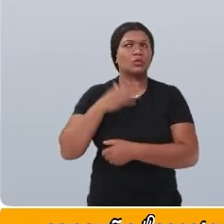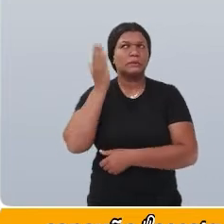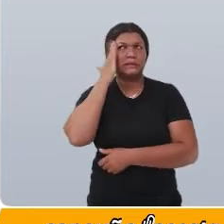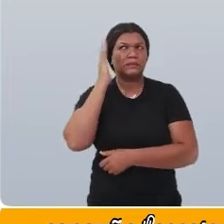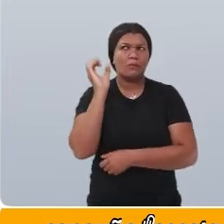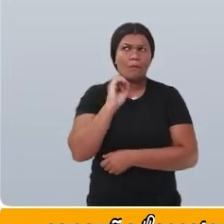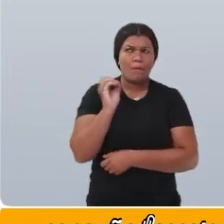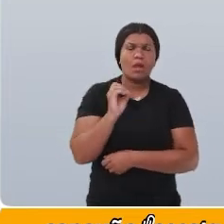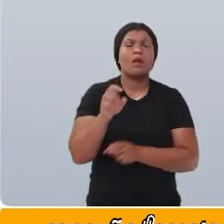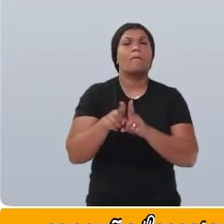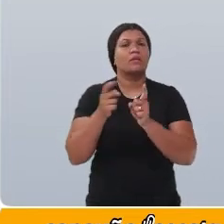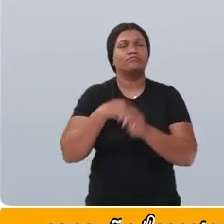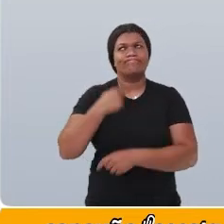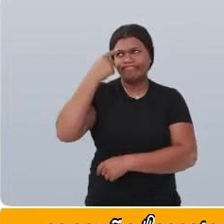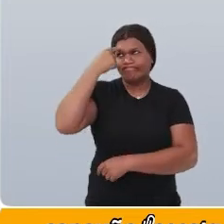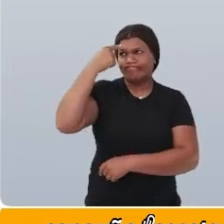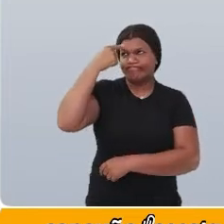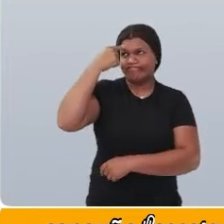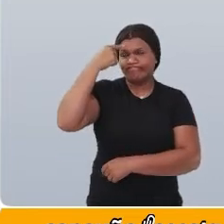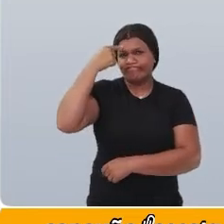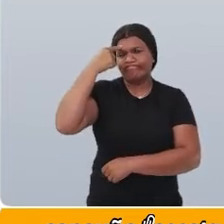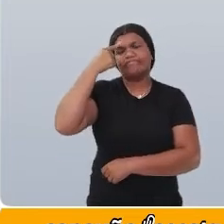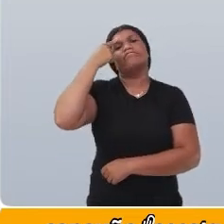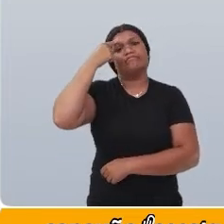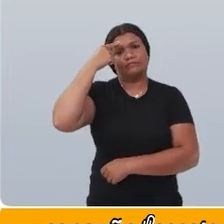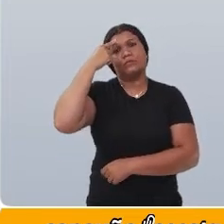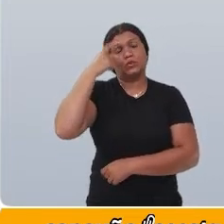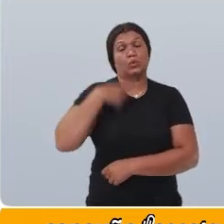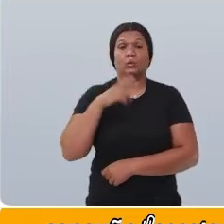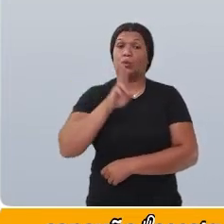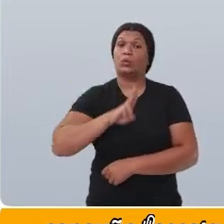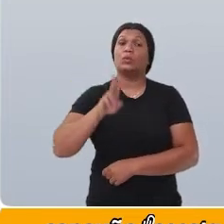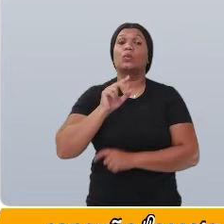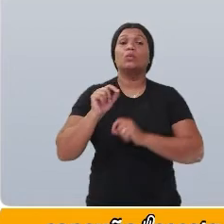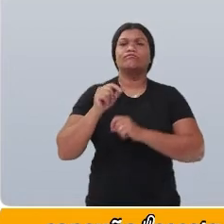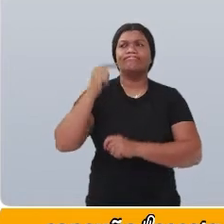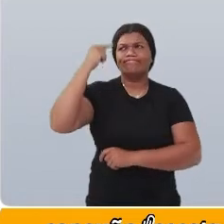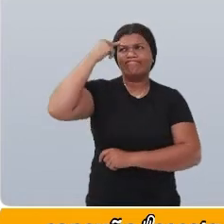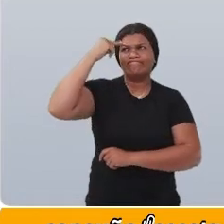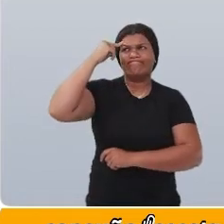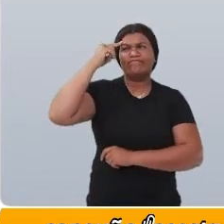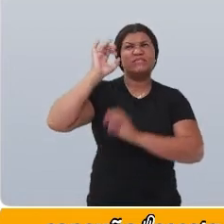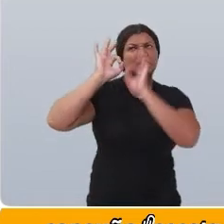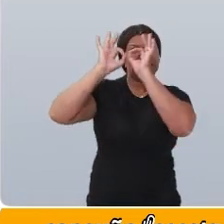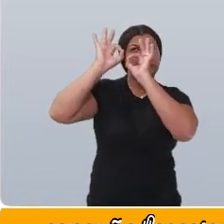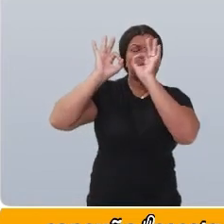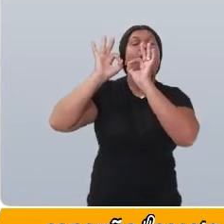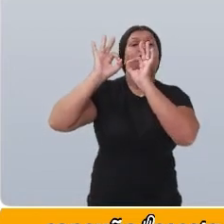sabemos usando apenas uma ferramenta, a nossa mente.